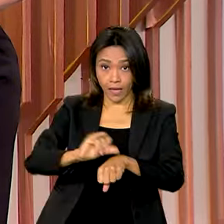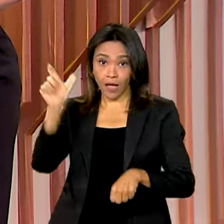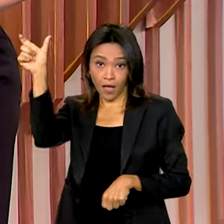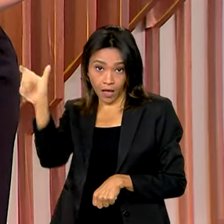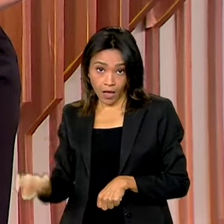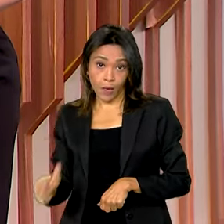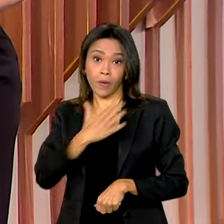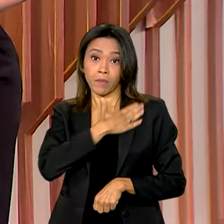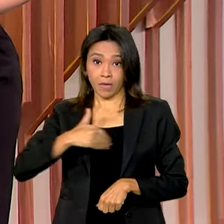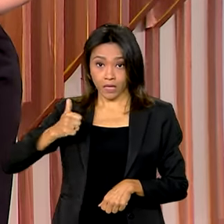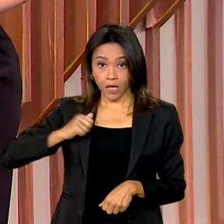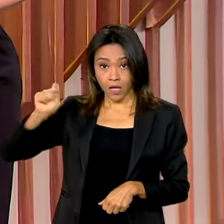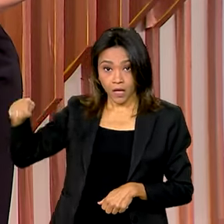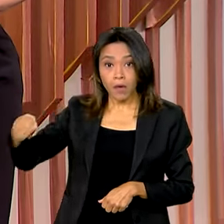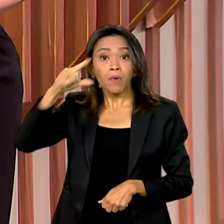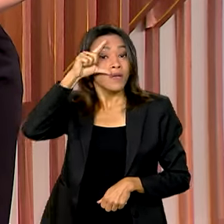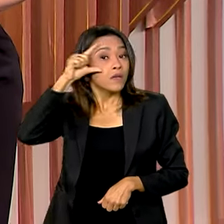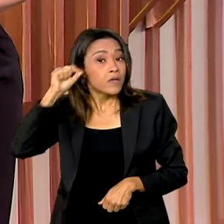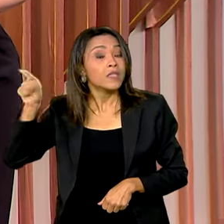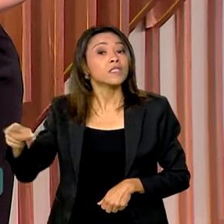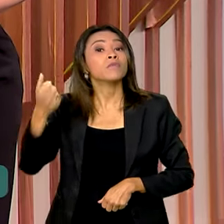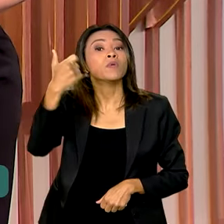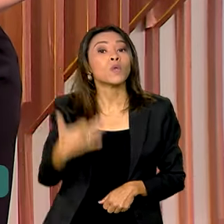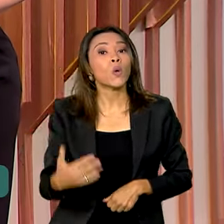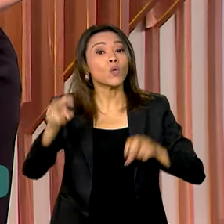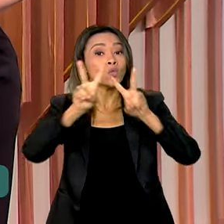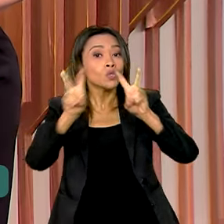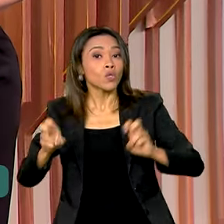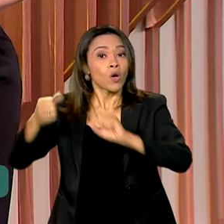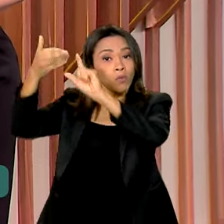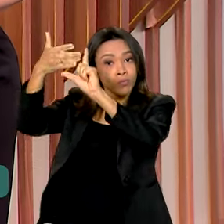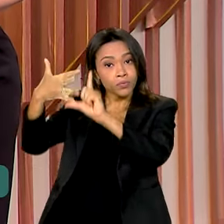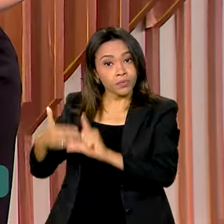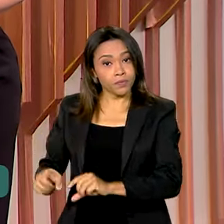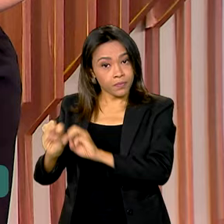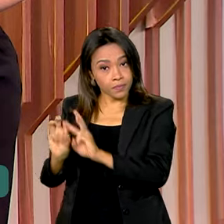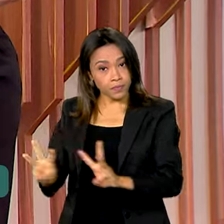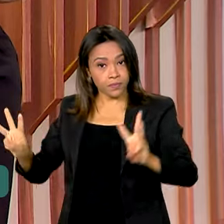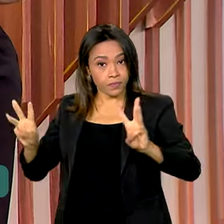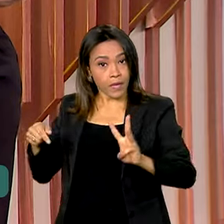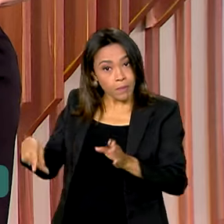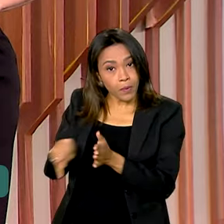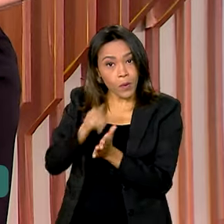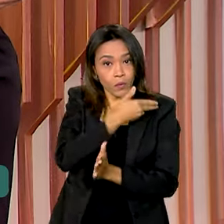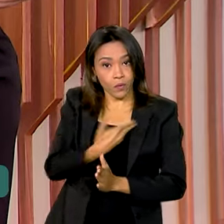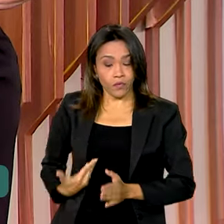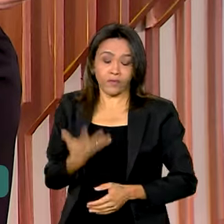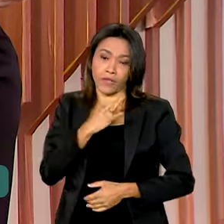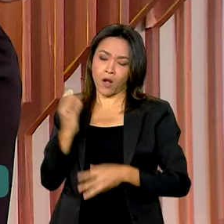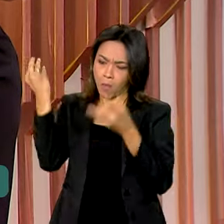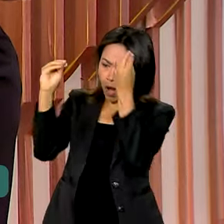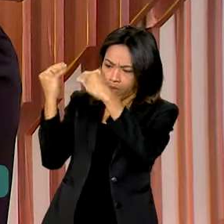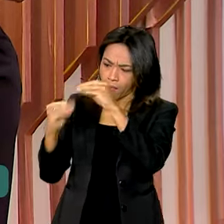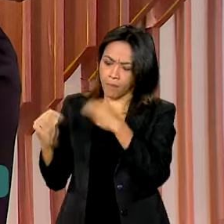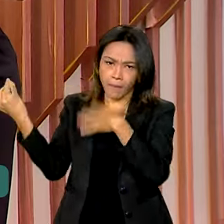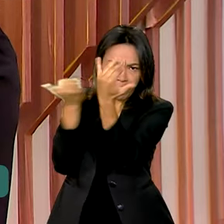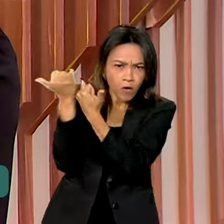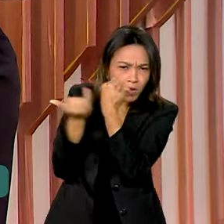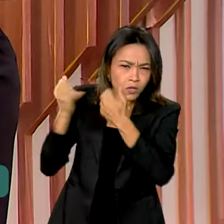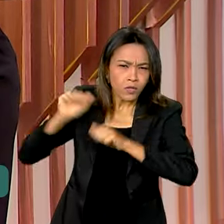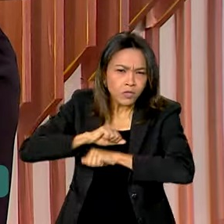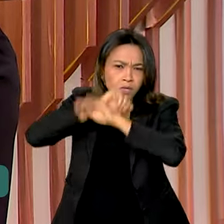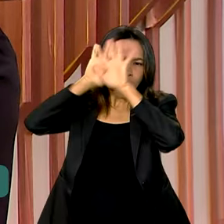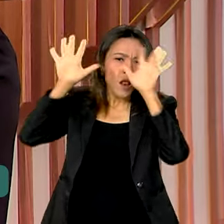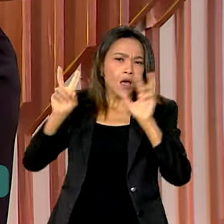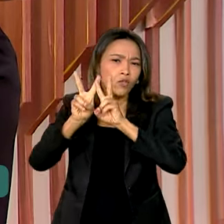Jange Alula da Silva, também falou sobre o Comunica BR, a plataforma do governo federal com informações claras e transparentes sobre